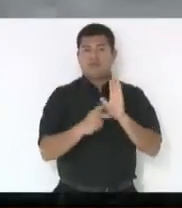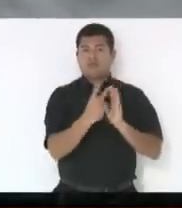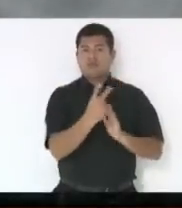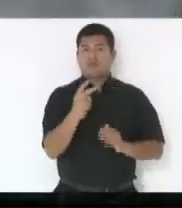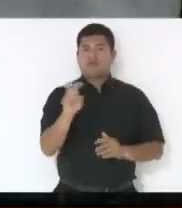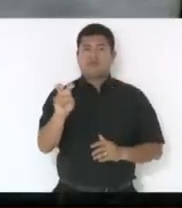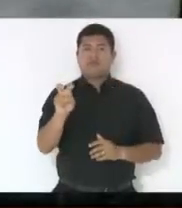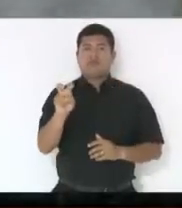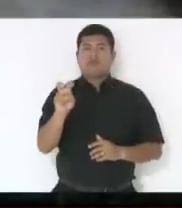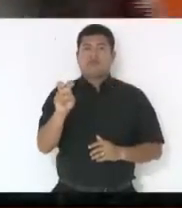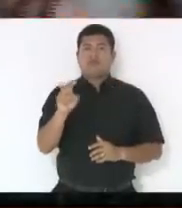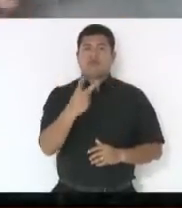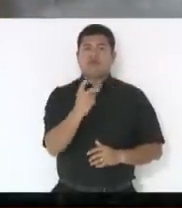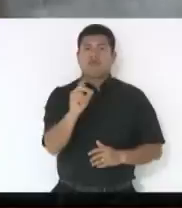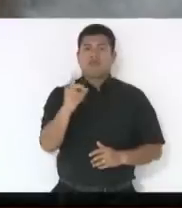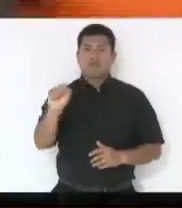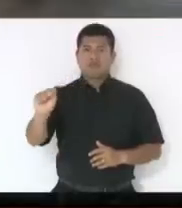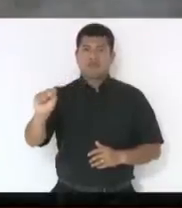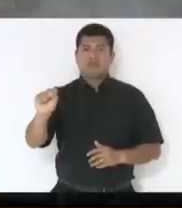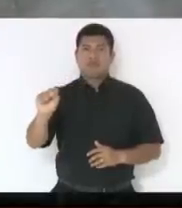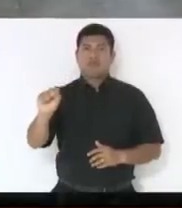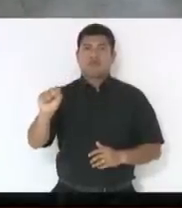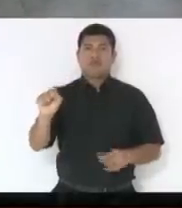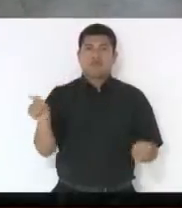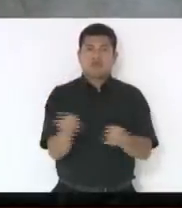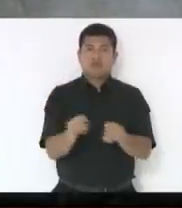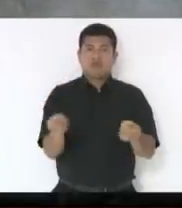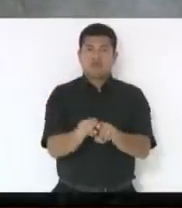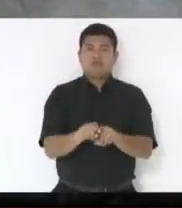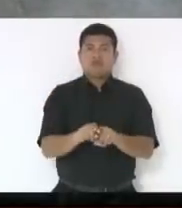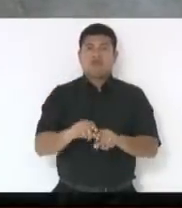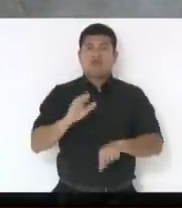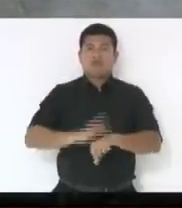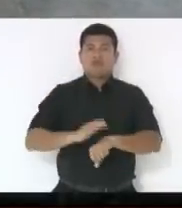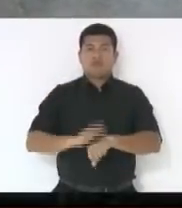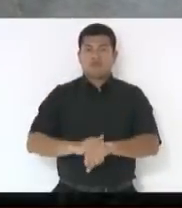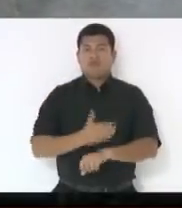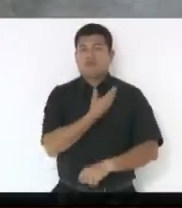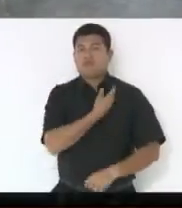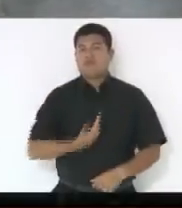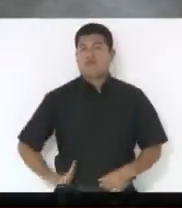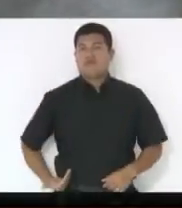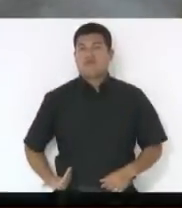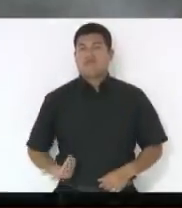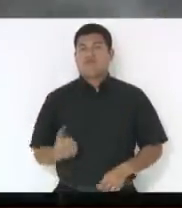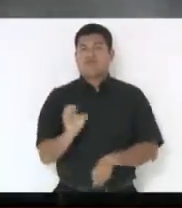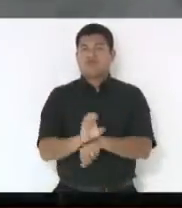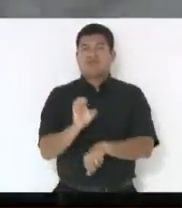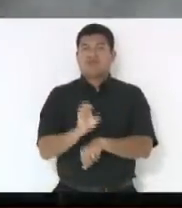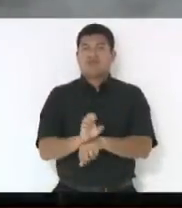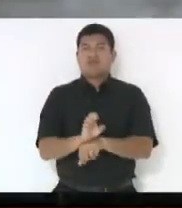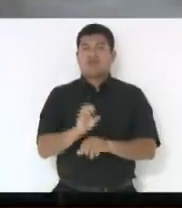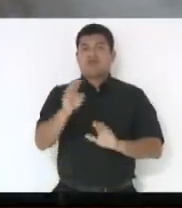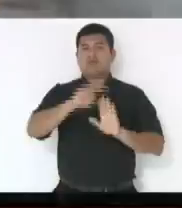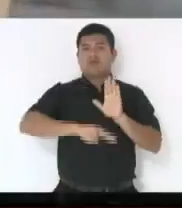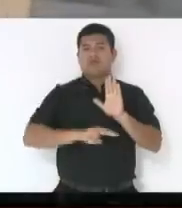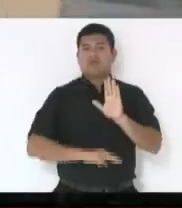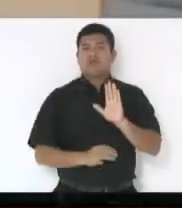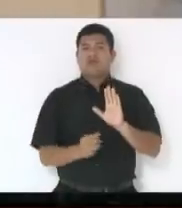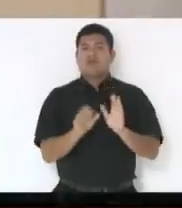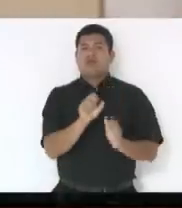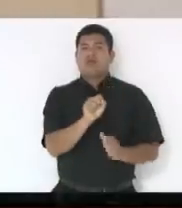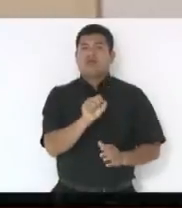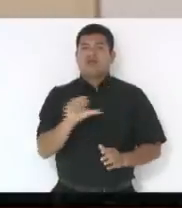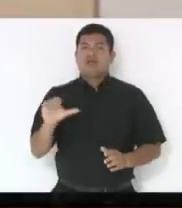225-2018, também da autoria do governo do Estado, institui o programa catarinense de recuperação